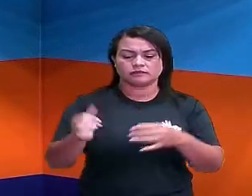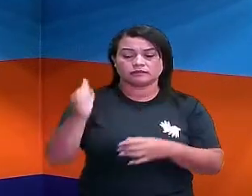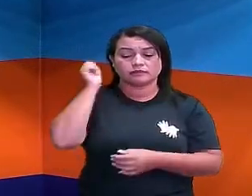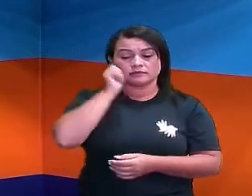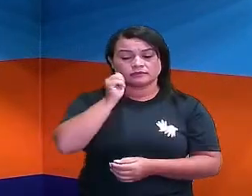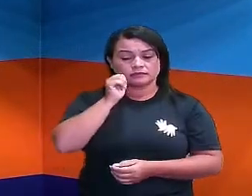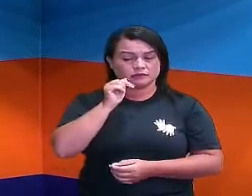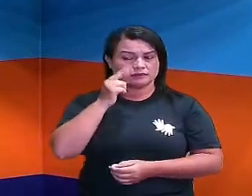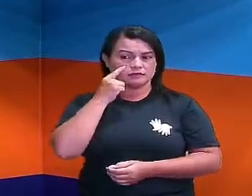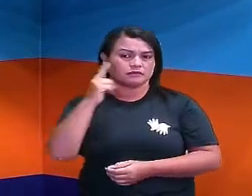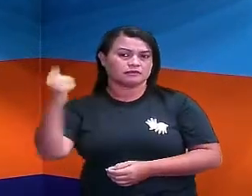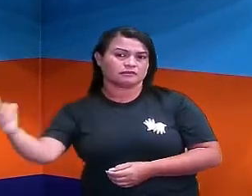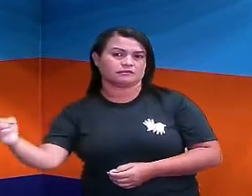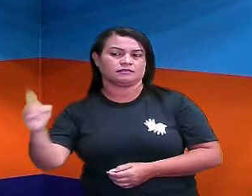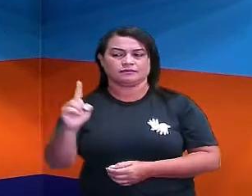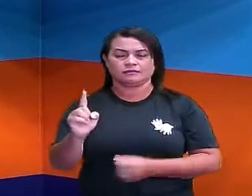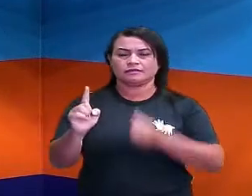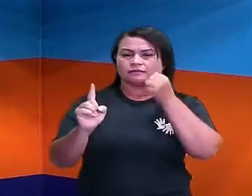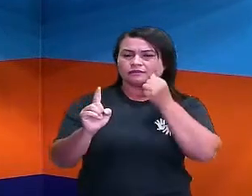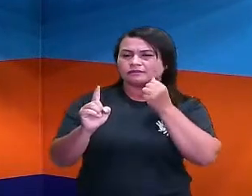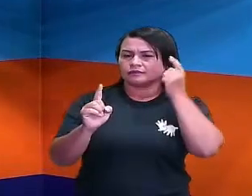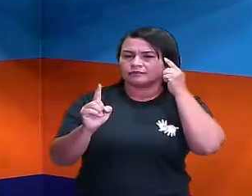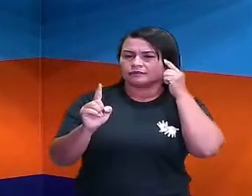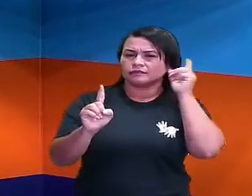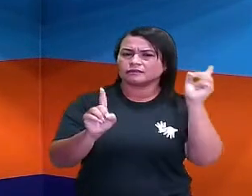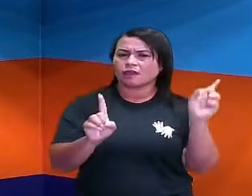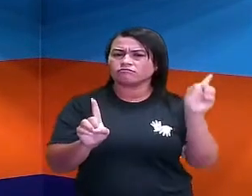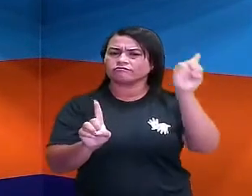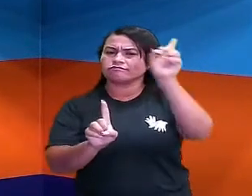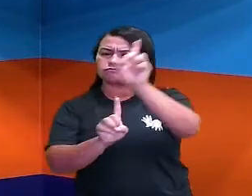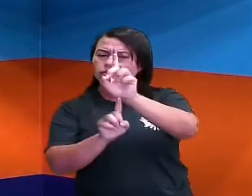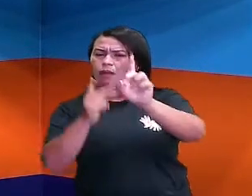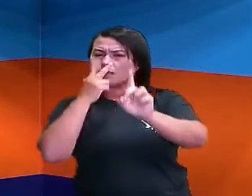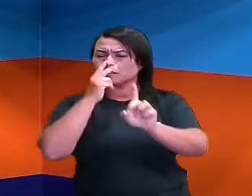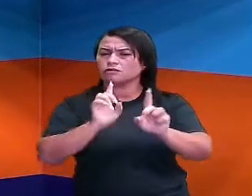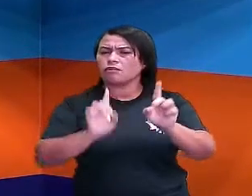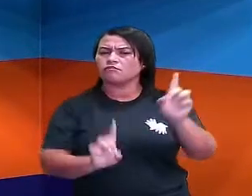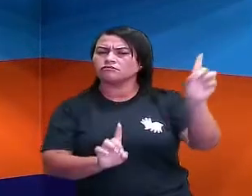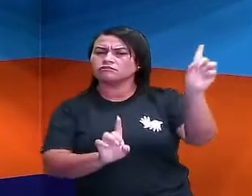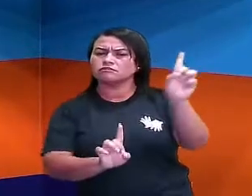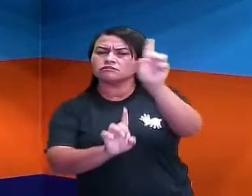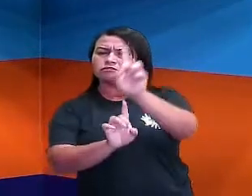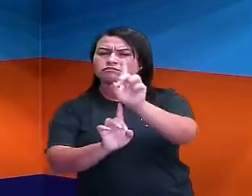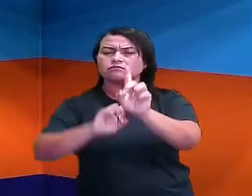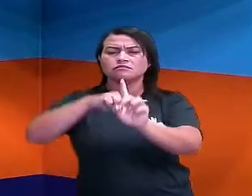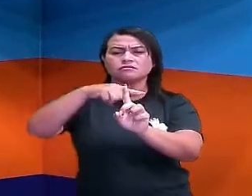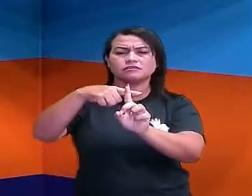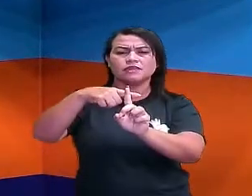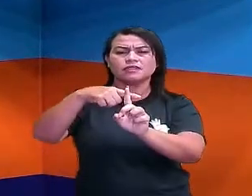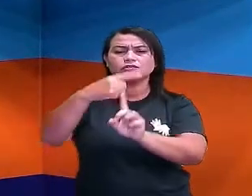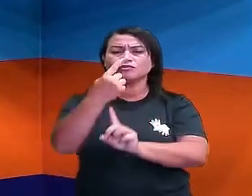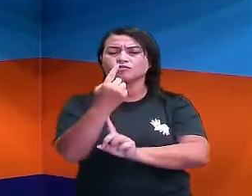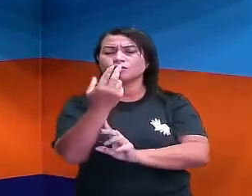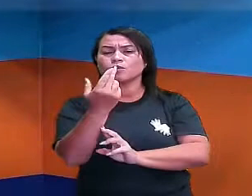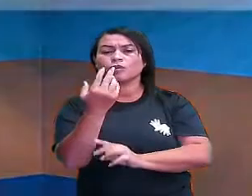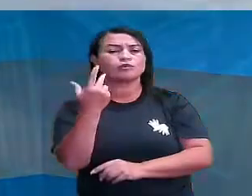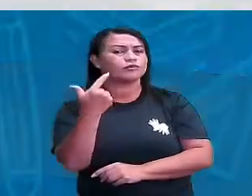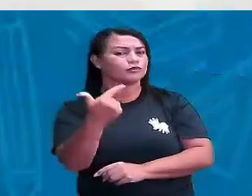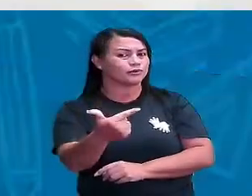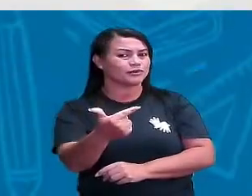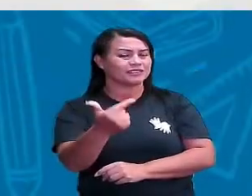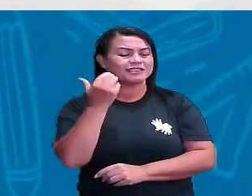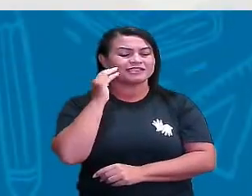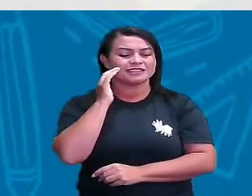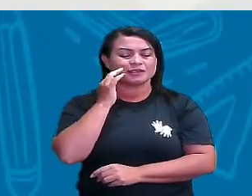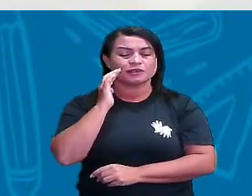Robertinha, vamos dizer assim, e duplicaram. Então, 1 mais 1, 2. Então, a altura